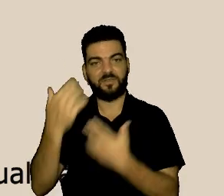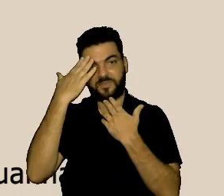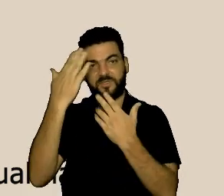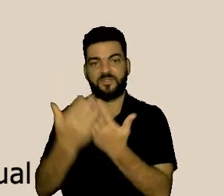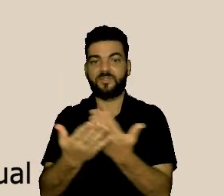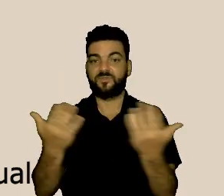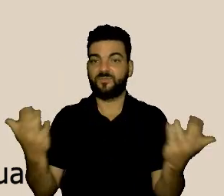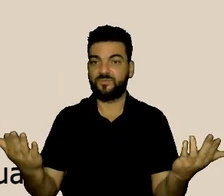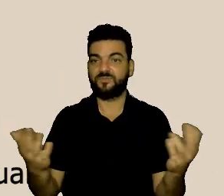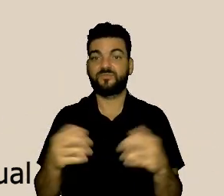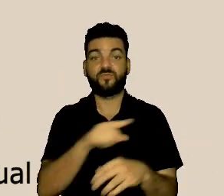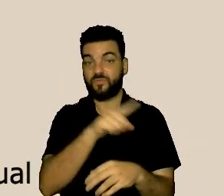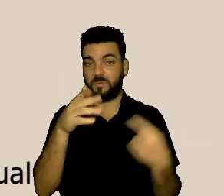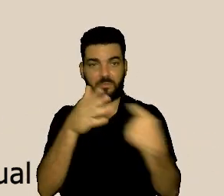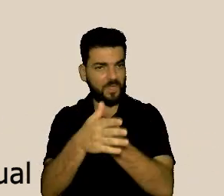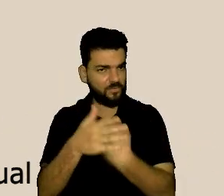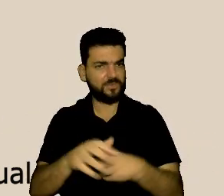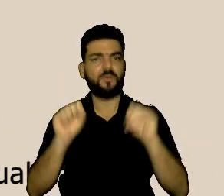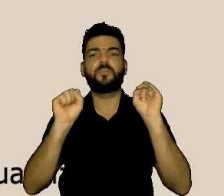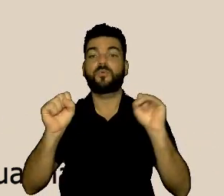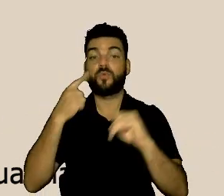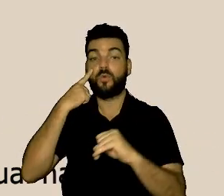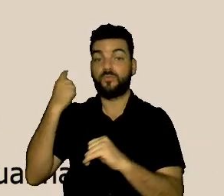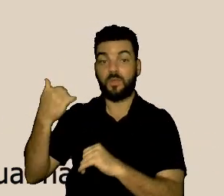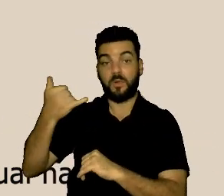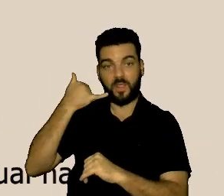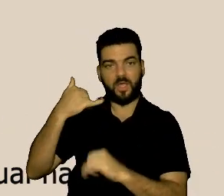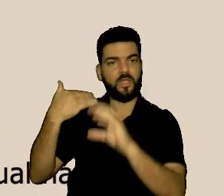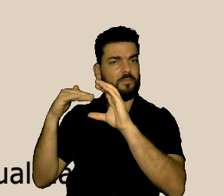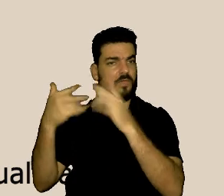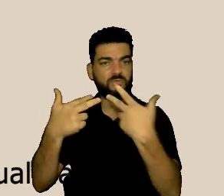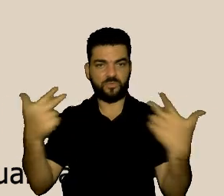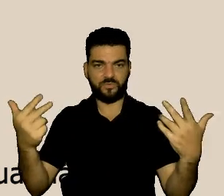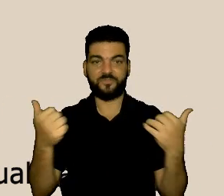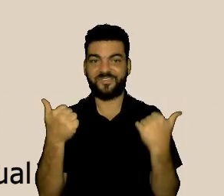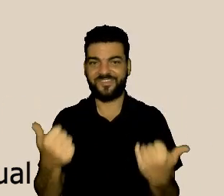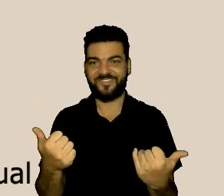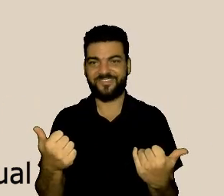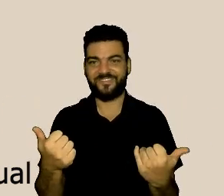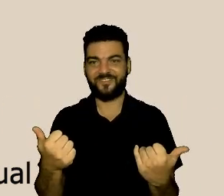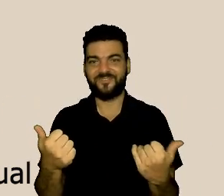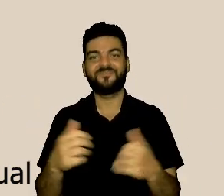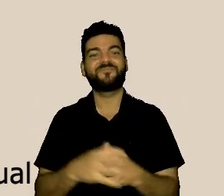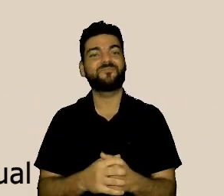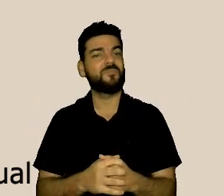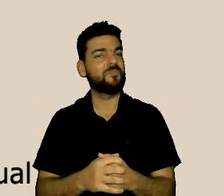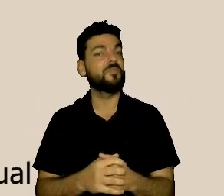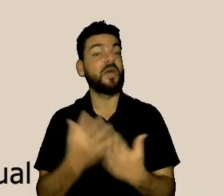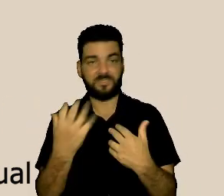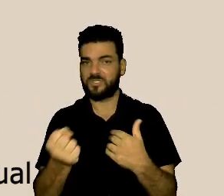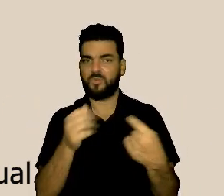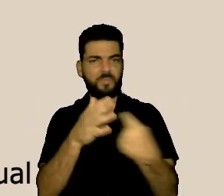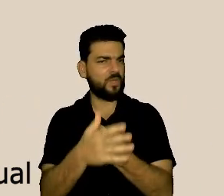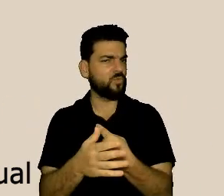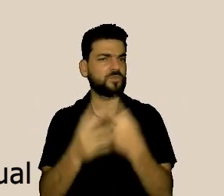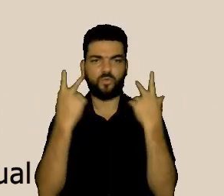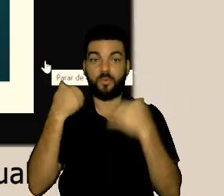à disposição também para perguntas acompanhando aqui no chat. Muito obrigada, devolvo a palavra.